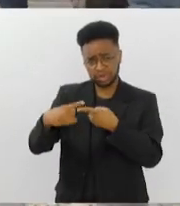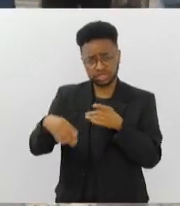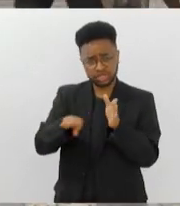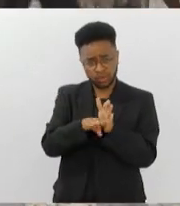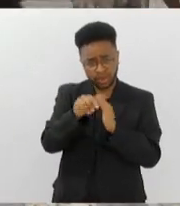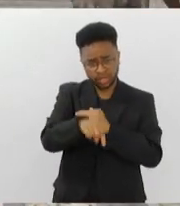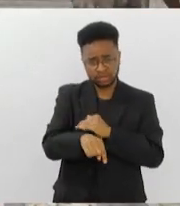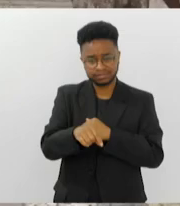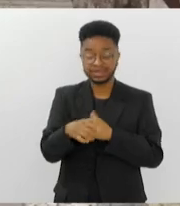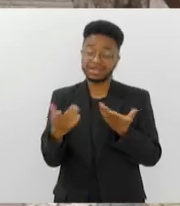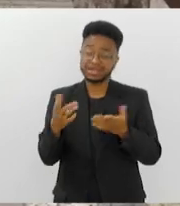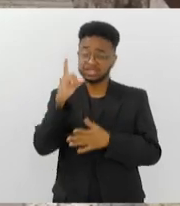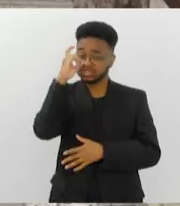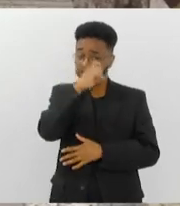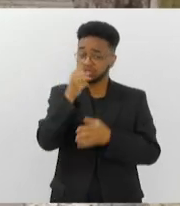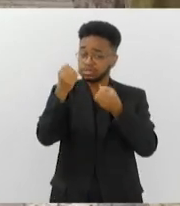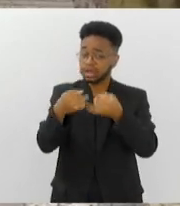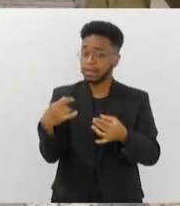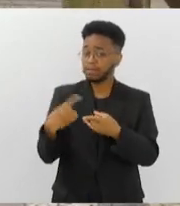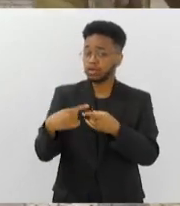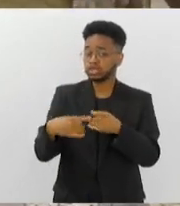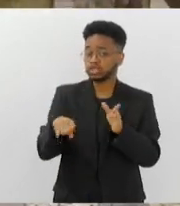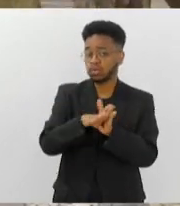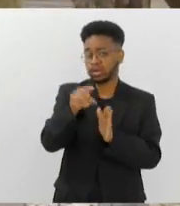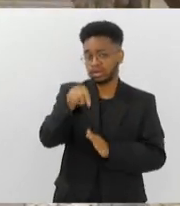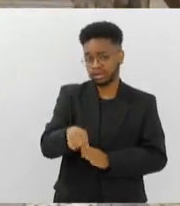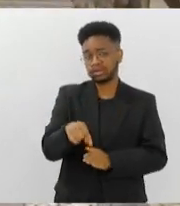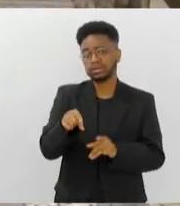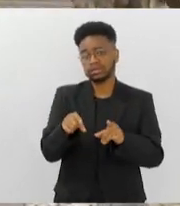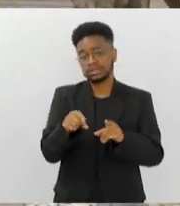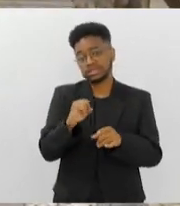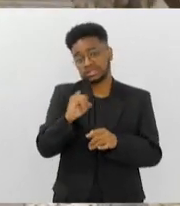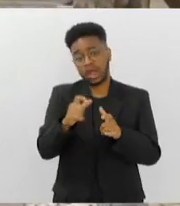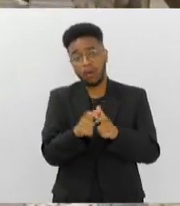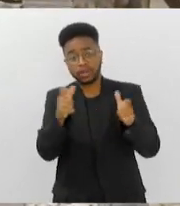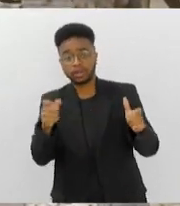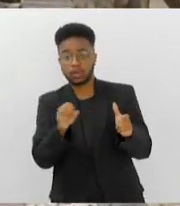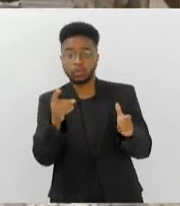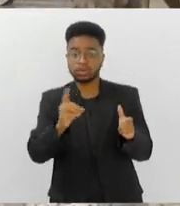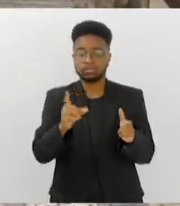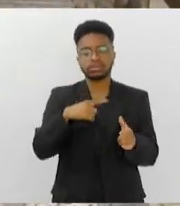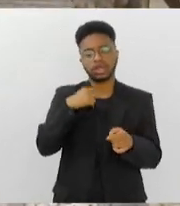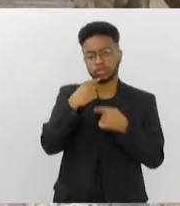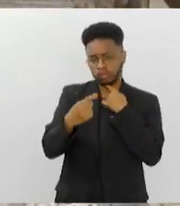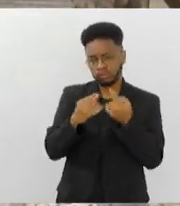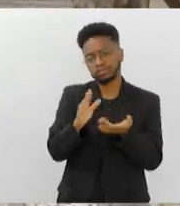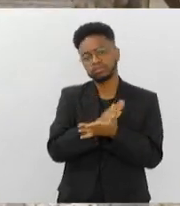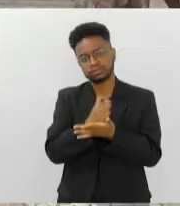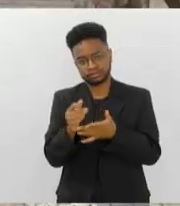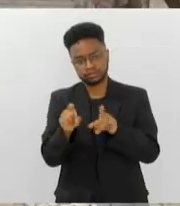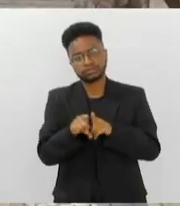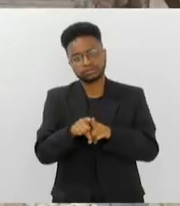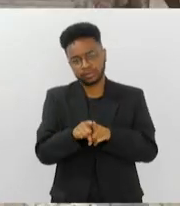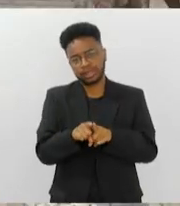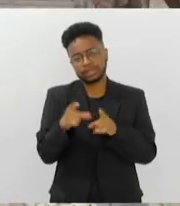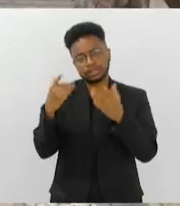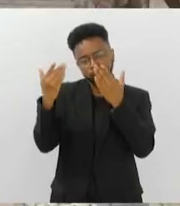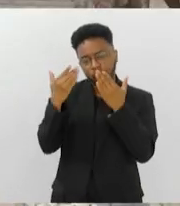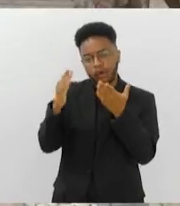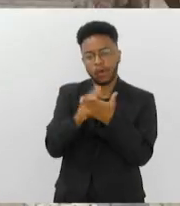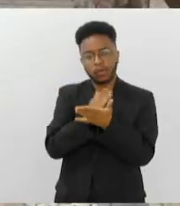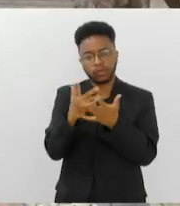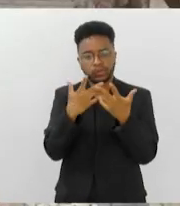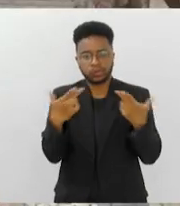difícil precisar o porquê que esses animais estão aqui, se isso realmente está aumentando ou não. A gente tem algumas dúvidas, a gente tem algumas questões que podem ser